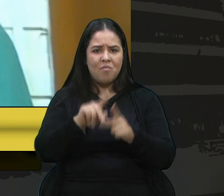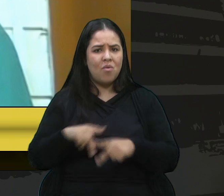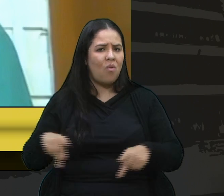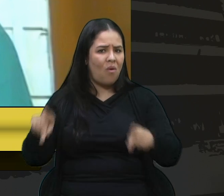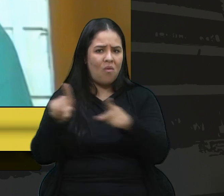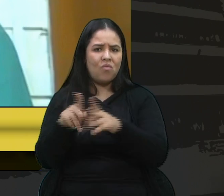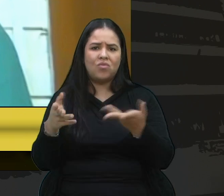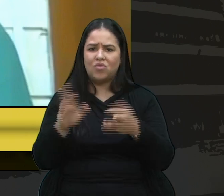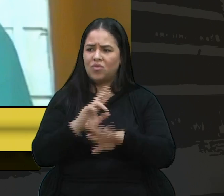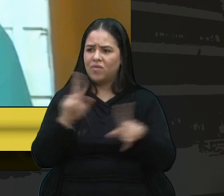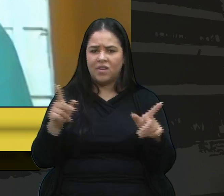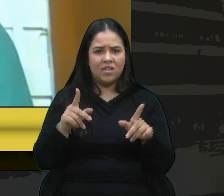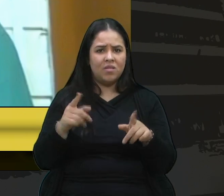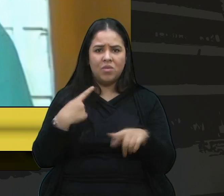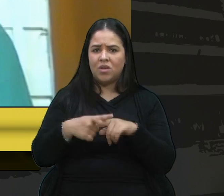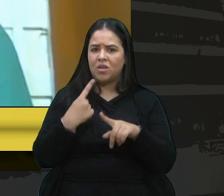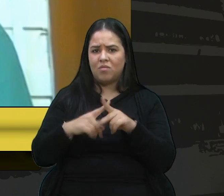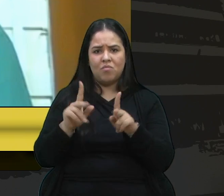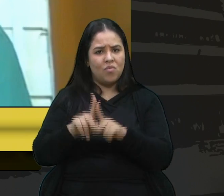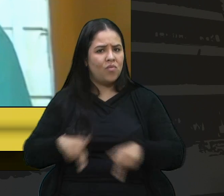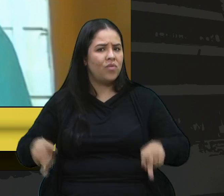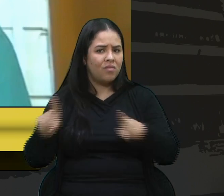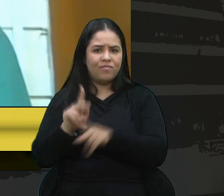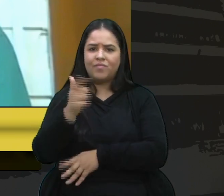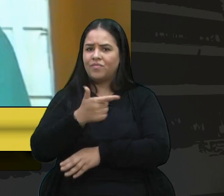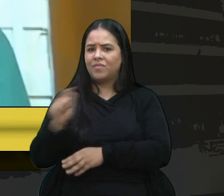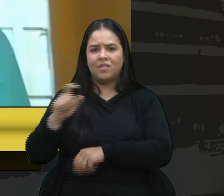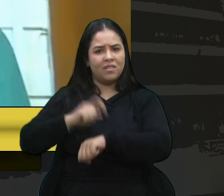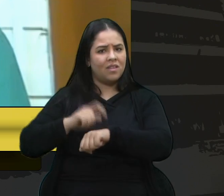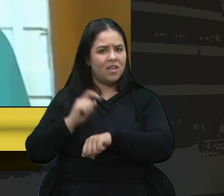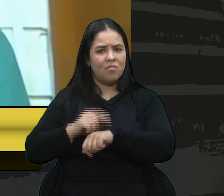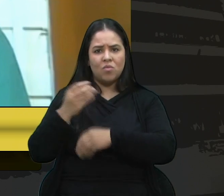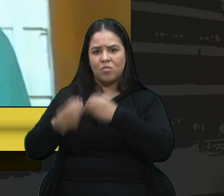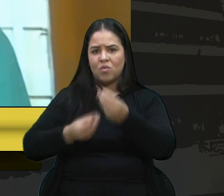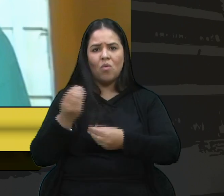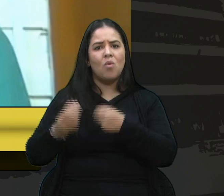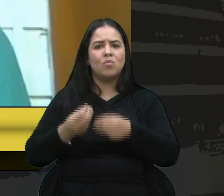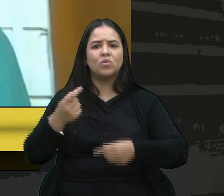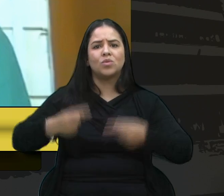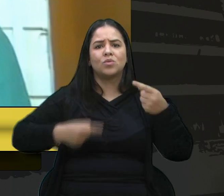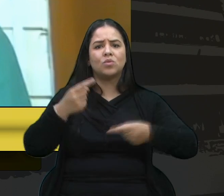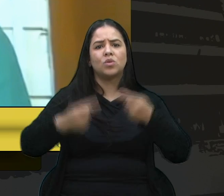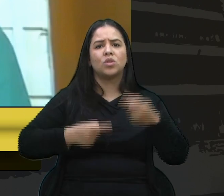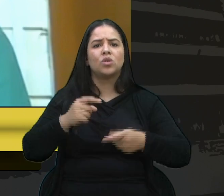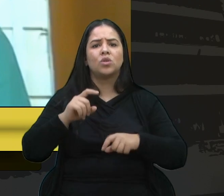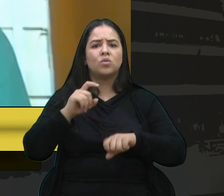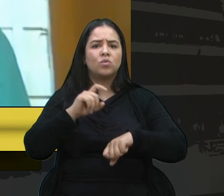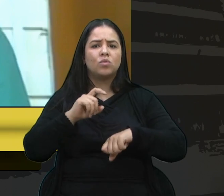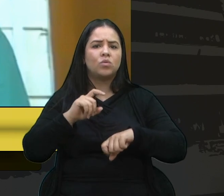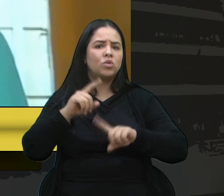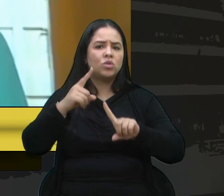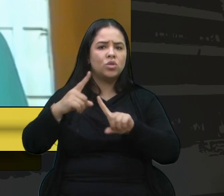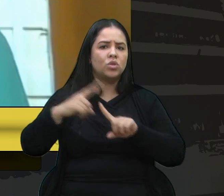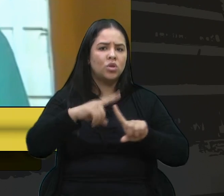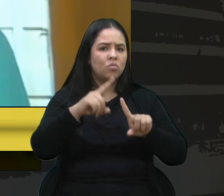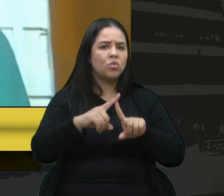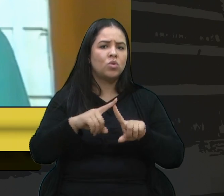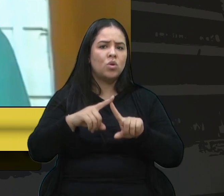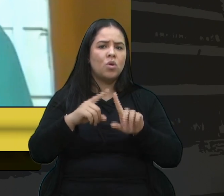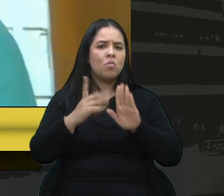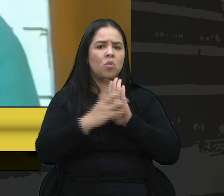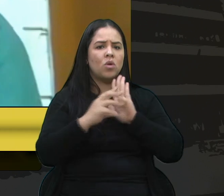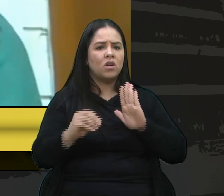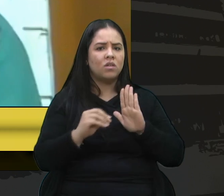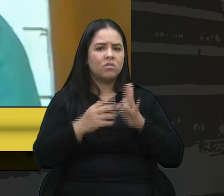população não tem espaço para discutir que tipo, modelo de concessão se aceita, que